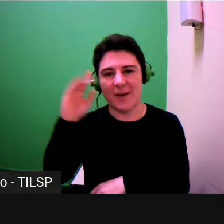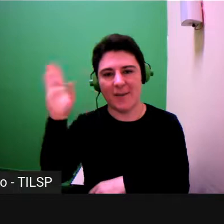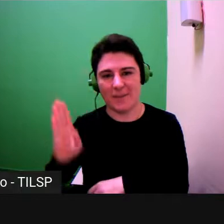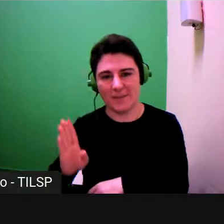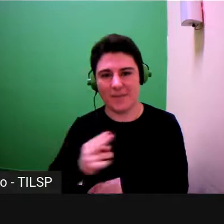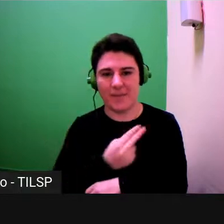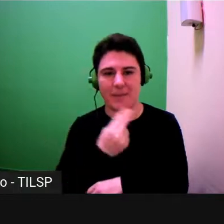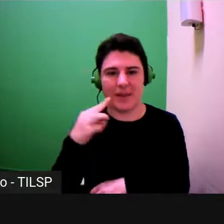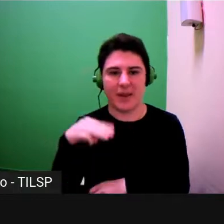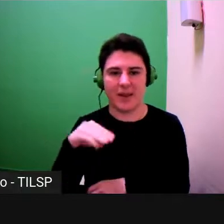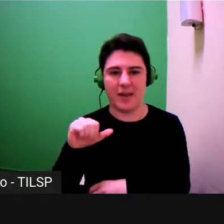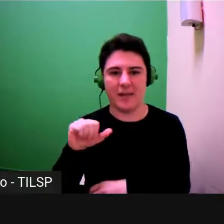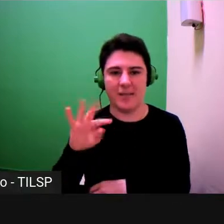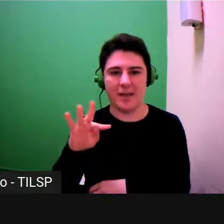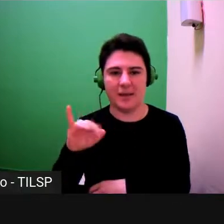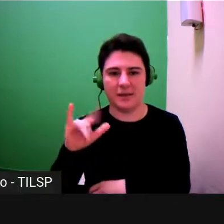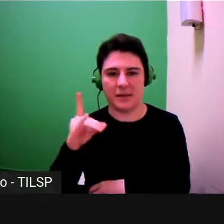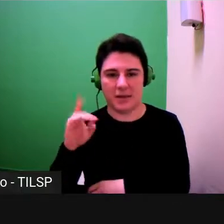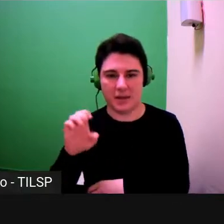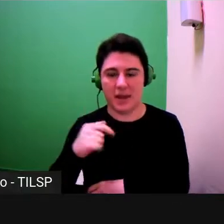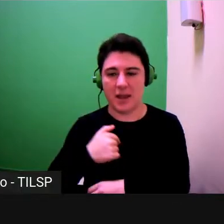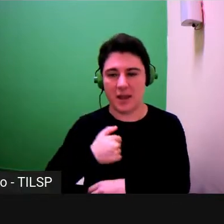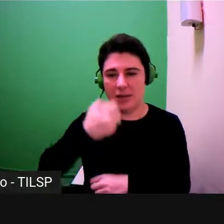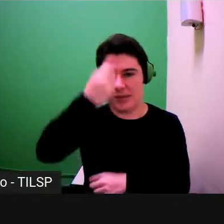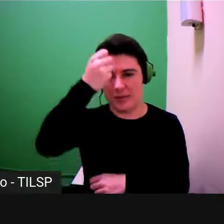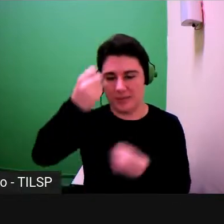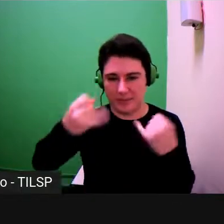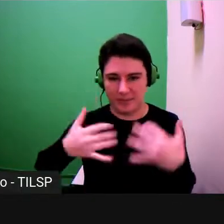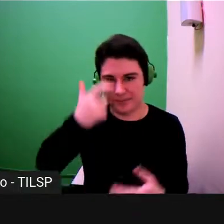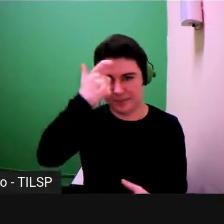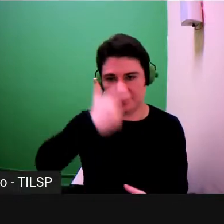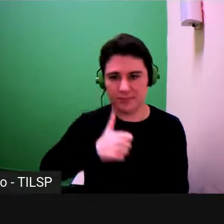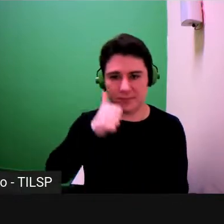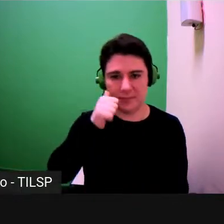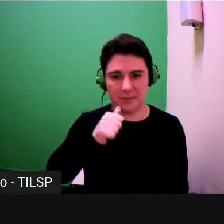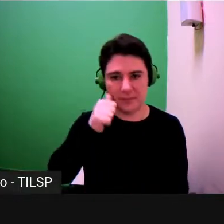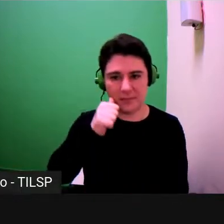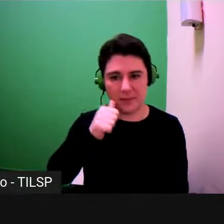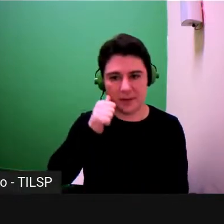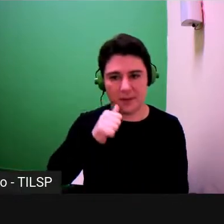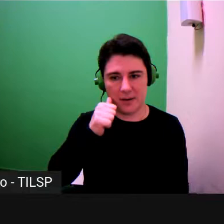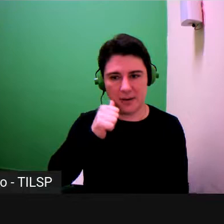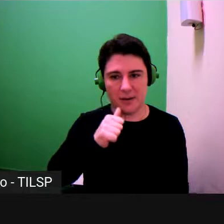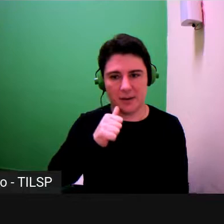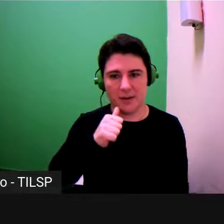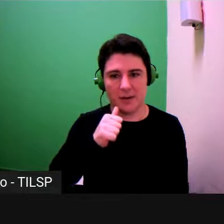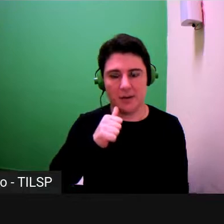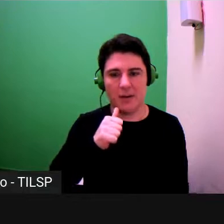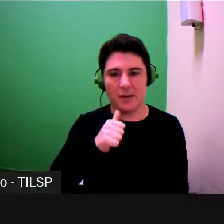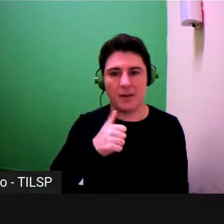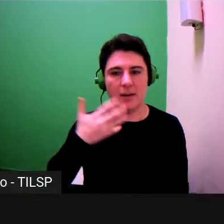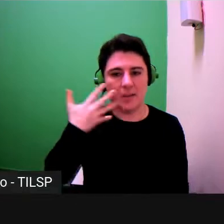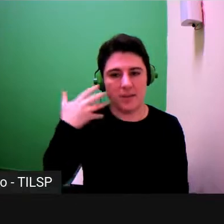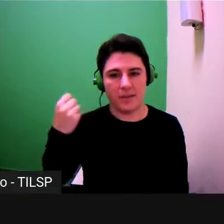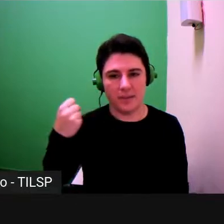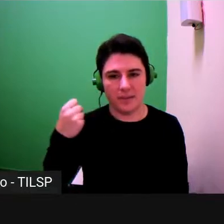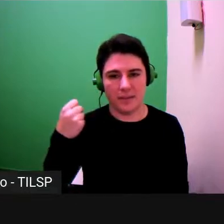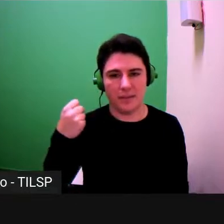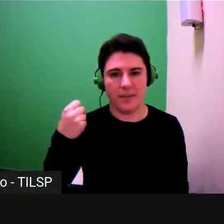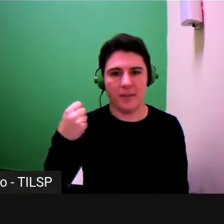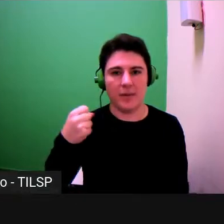meu nome é Matilde Gonçalves uma breve descrição minha sou uma mulher pele branca cabelo